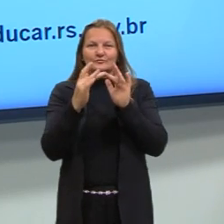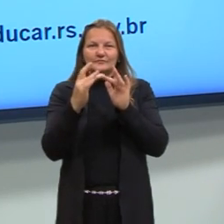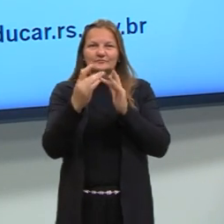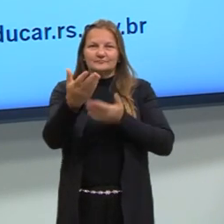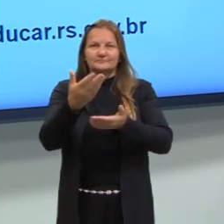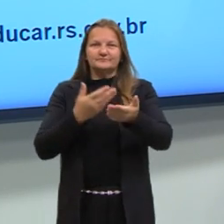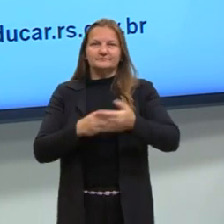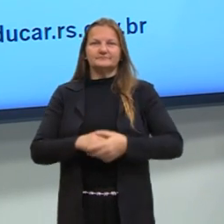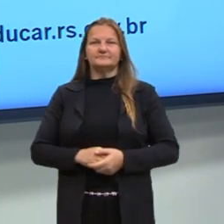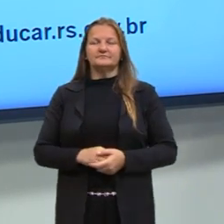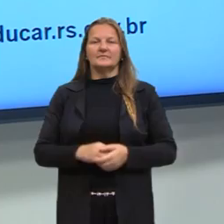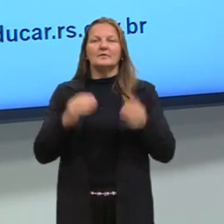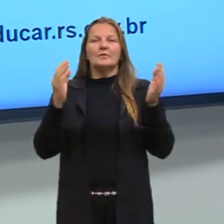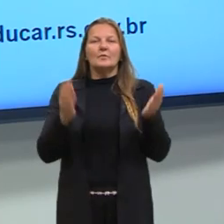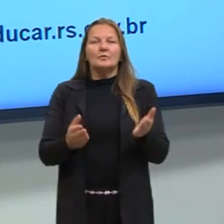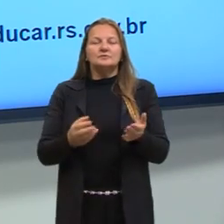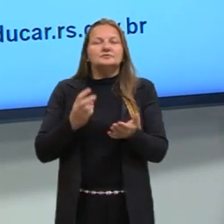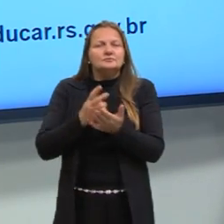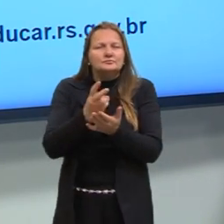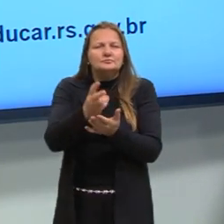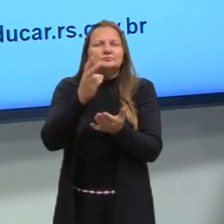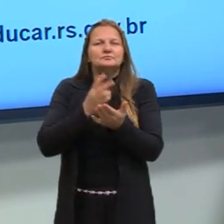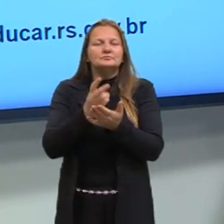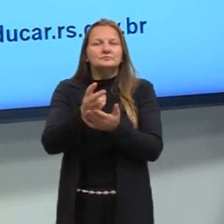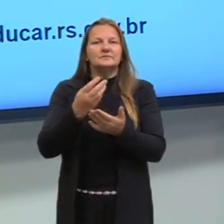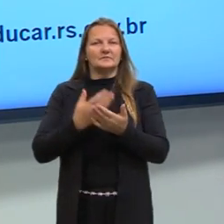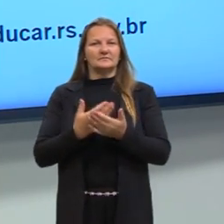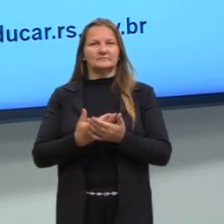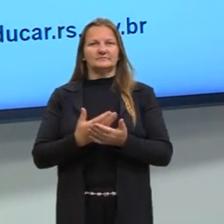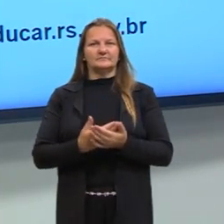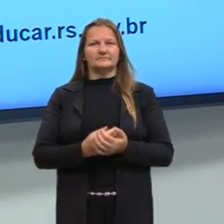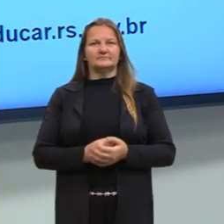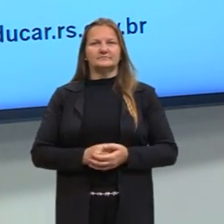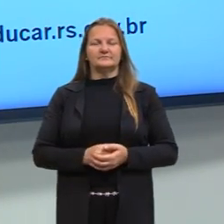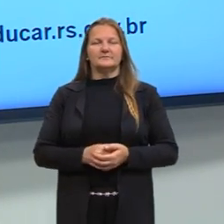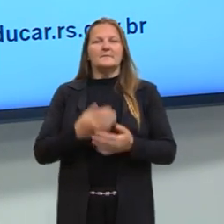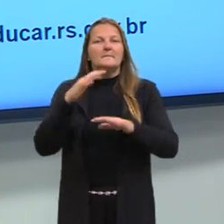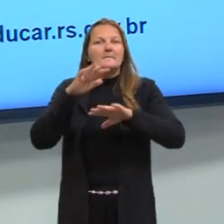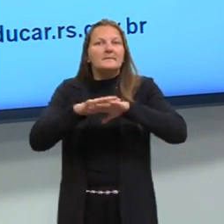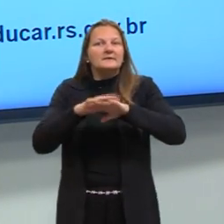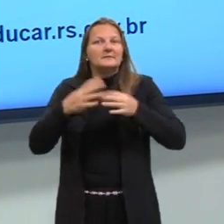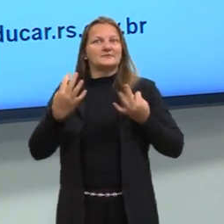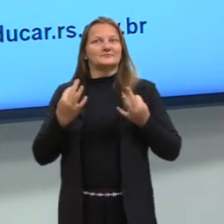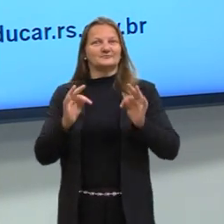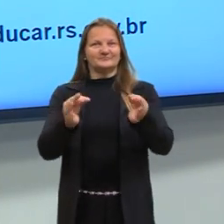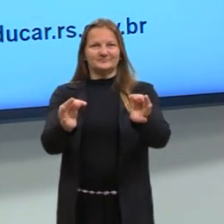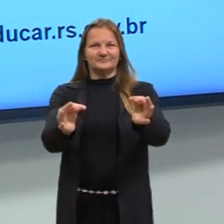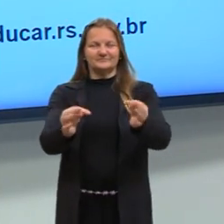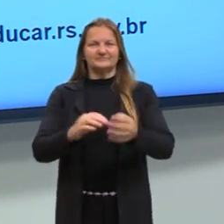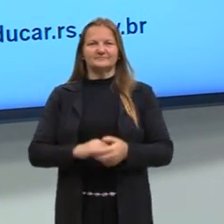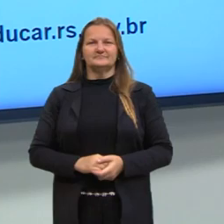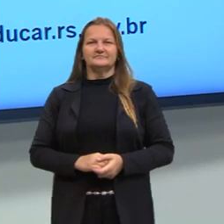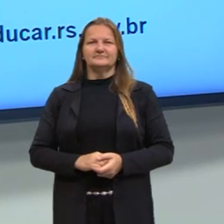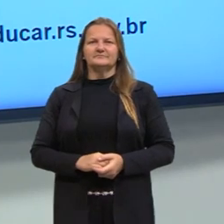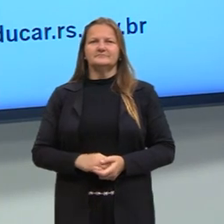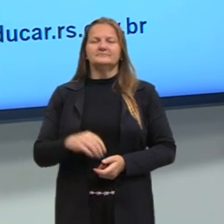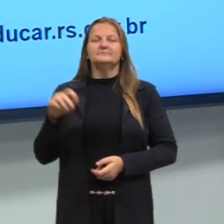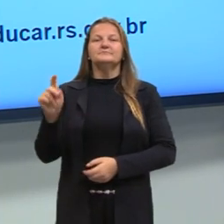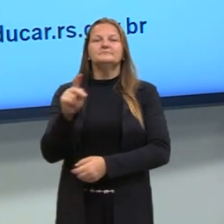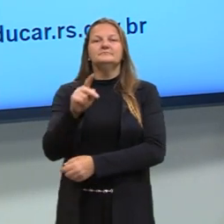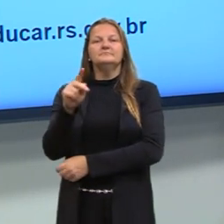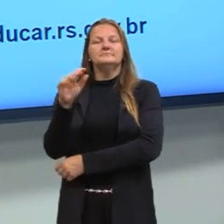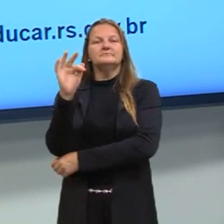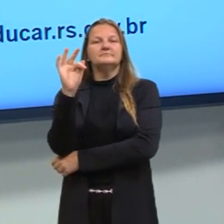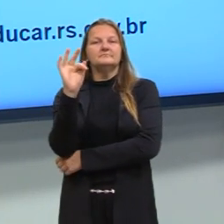contato. Hoje nós vamos dar continuidade nas nossas aulas de matemática e suas tecnologias. Eu sou a prof.